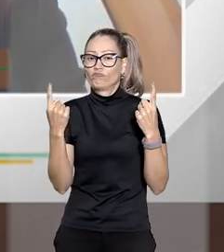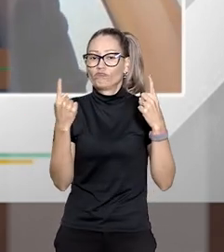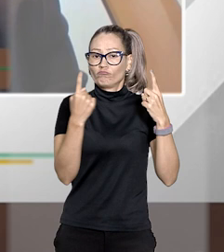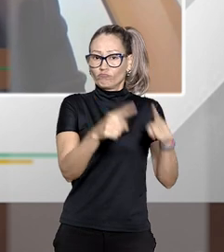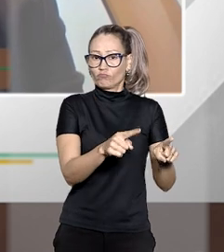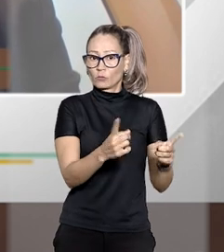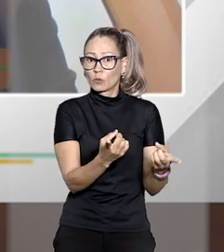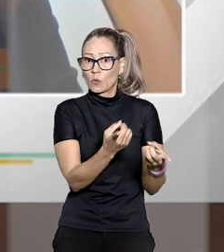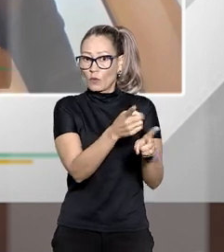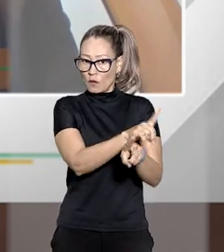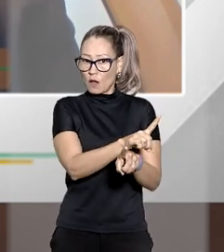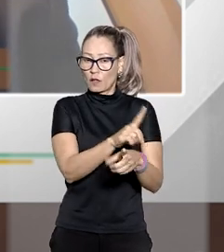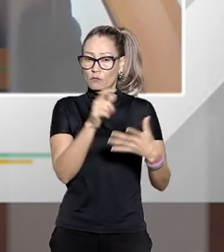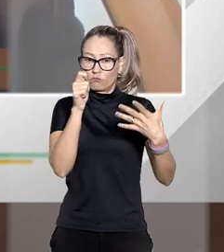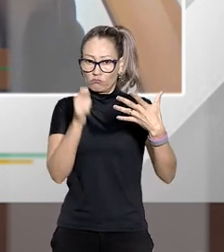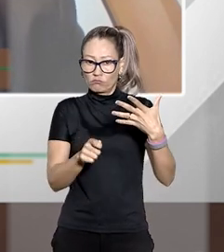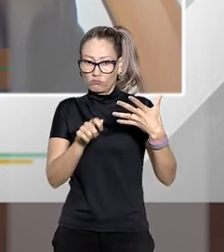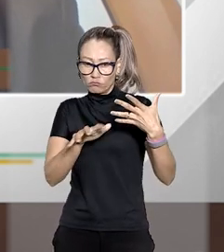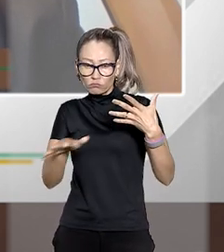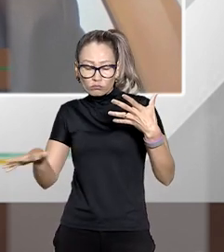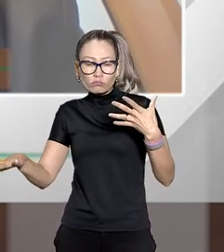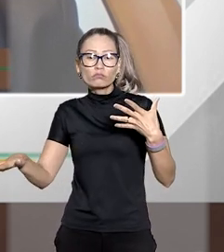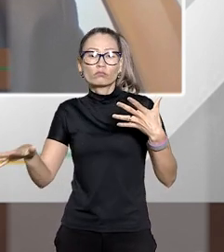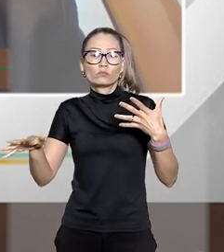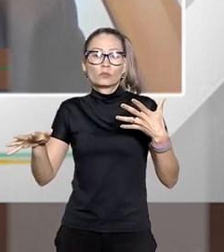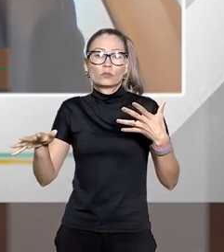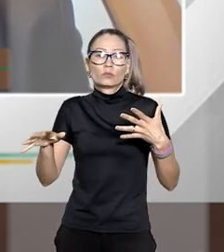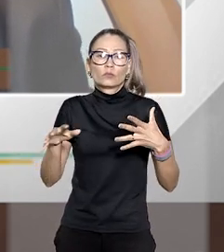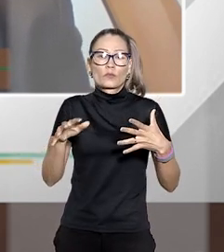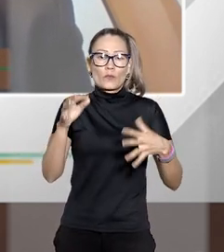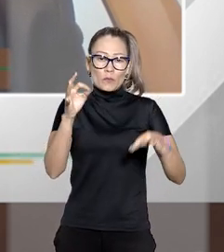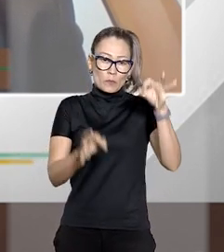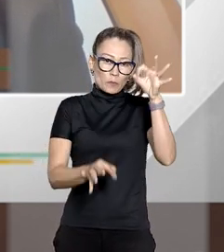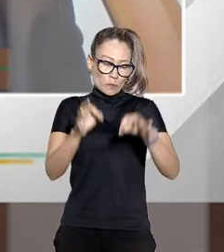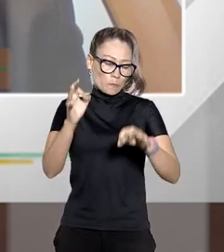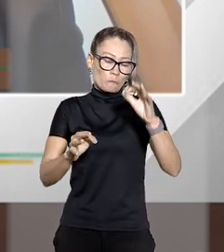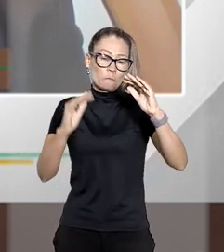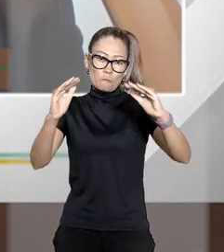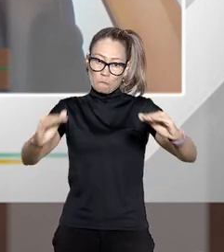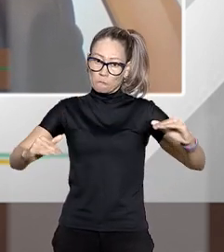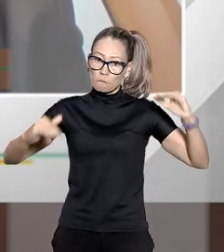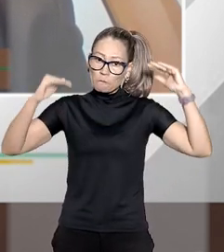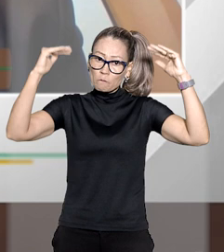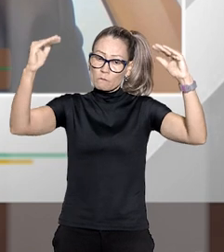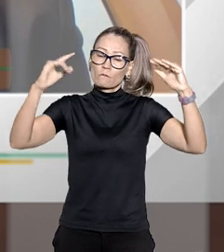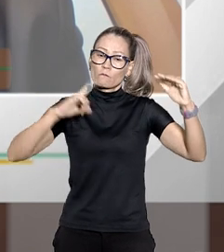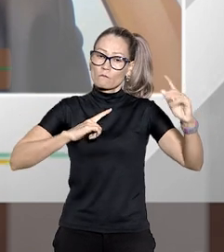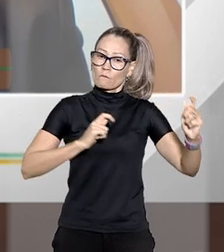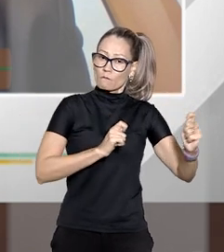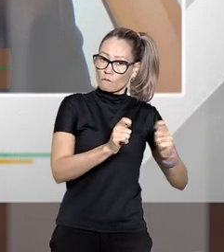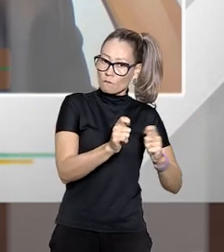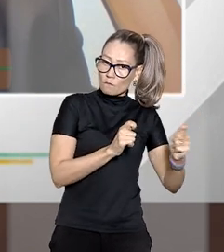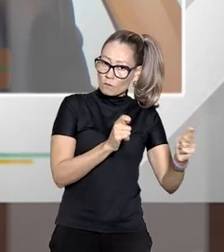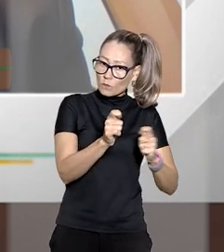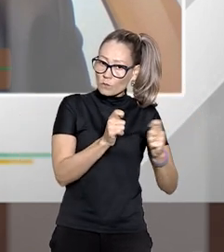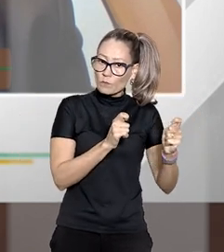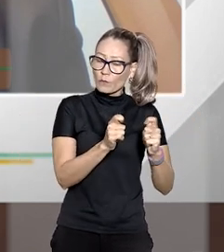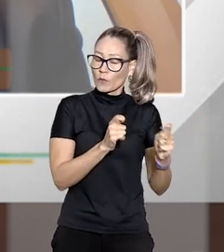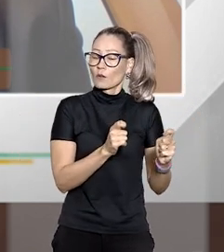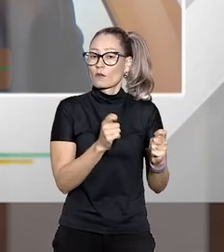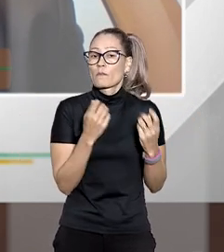jurisprudência qualificada do superior tribunal de justiça disso ter instrumentos de controle pelo pedido de